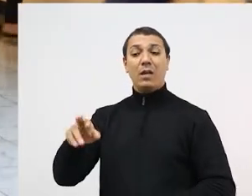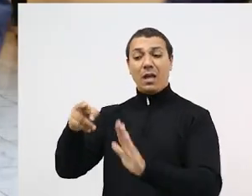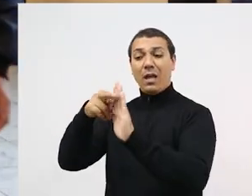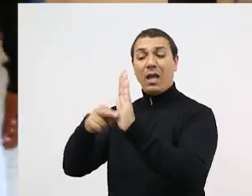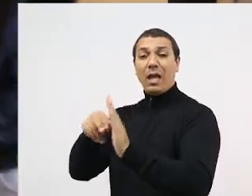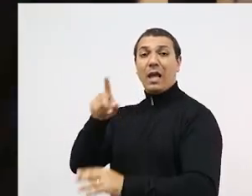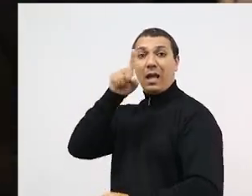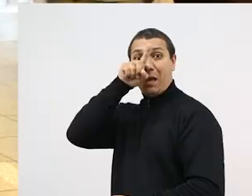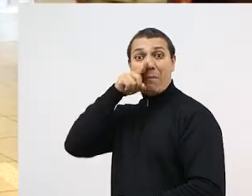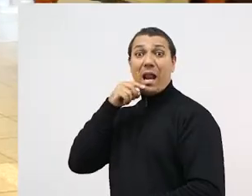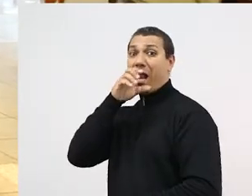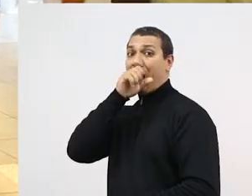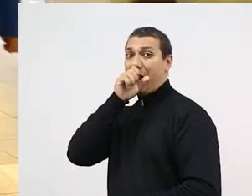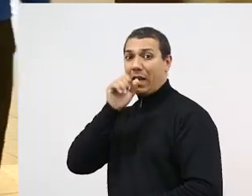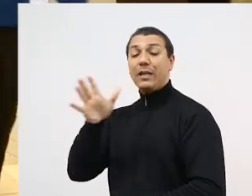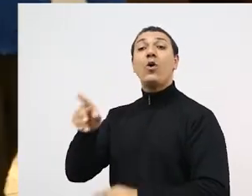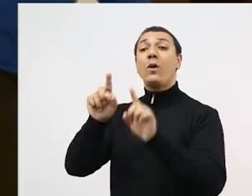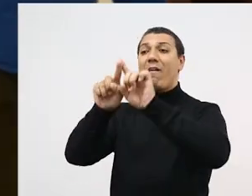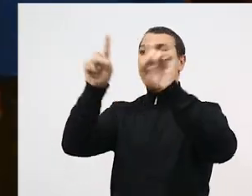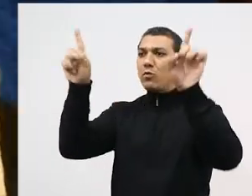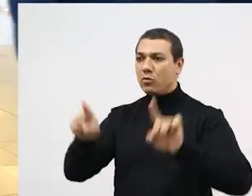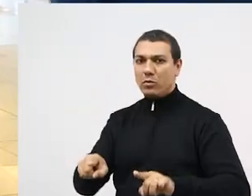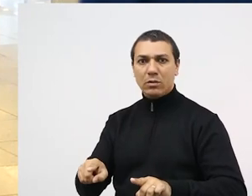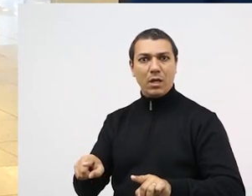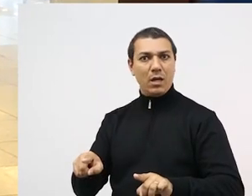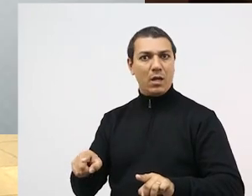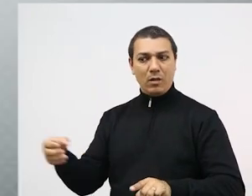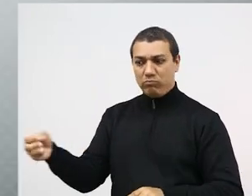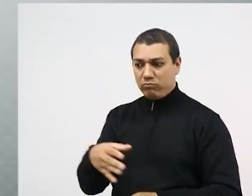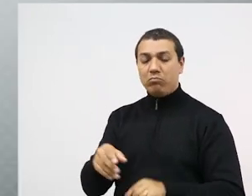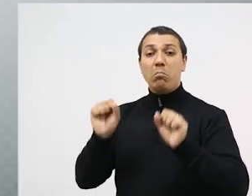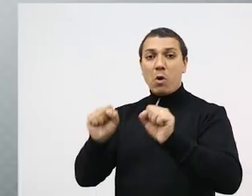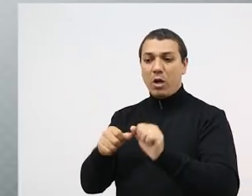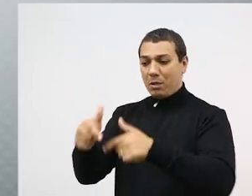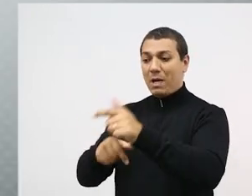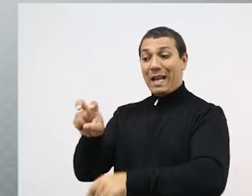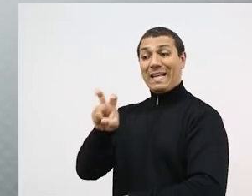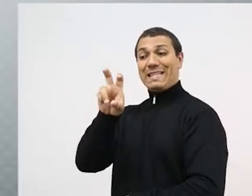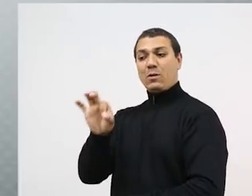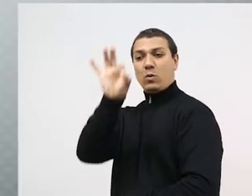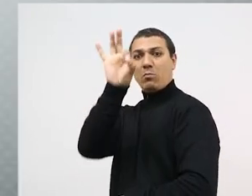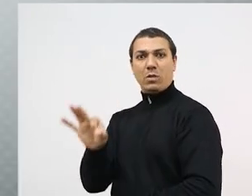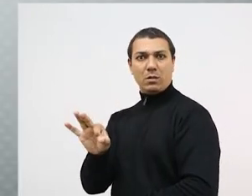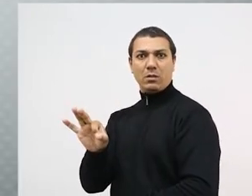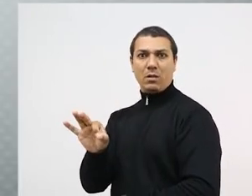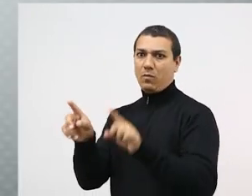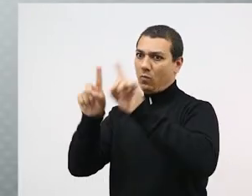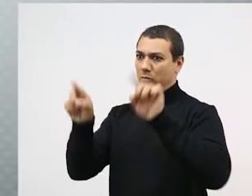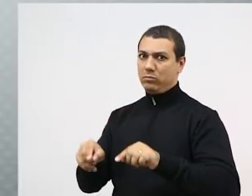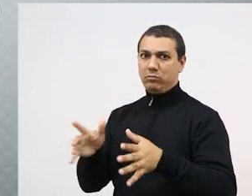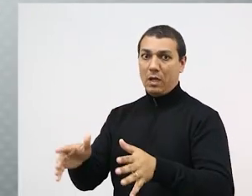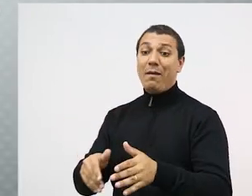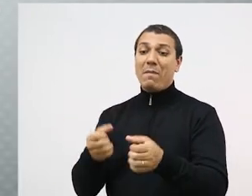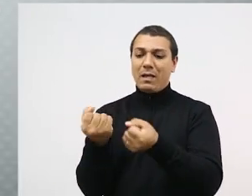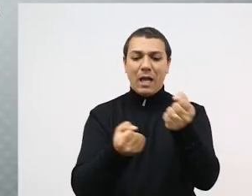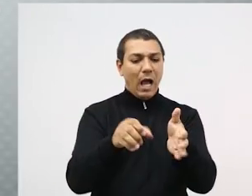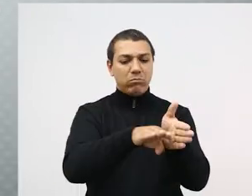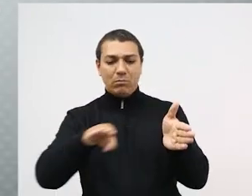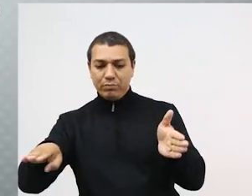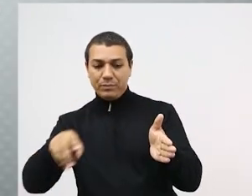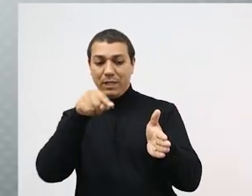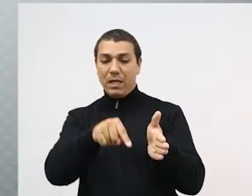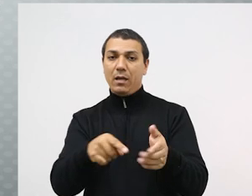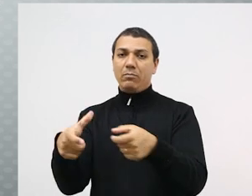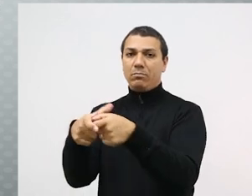e laranja, está a limitação do número de funcionários e clientes para 50% da capacidade. Para isso, menos vagas de